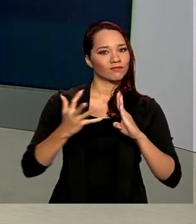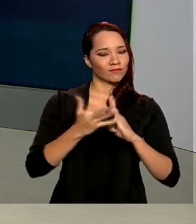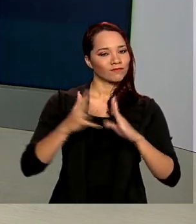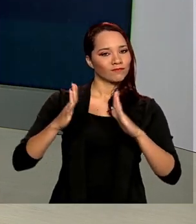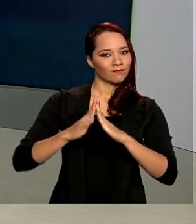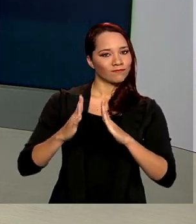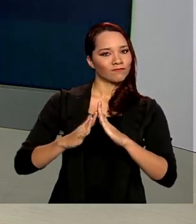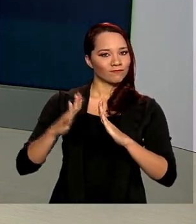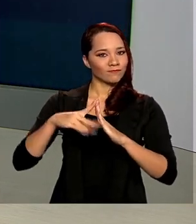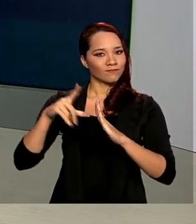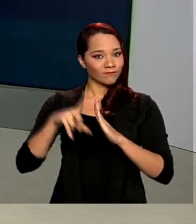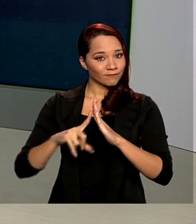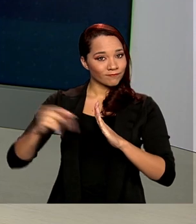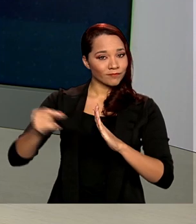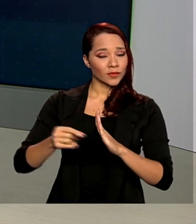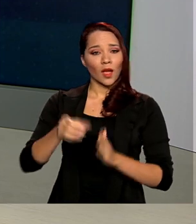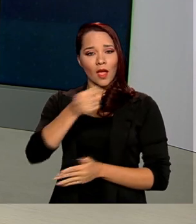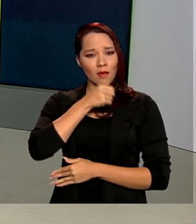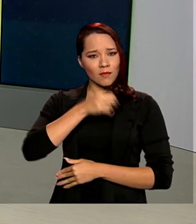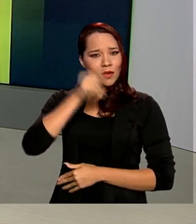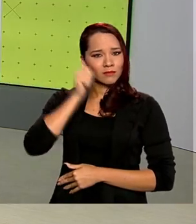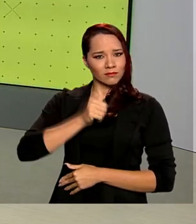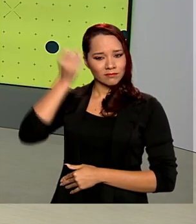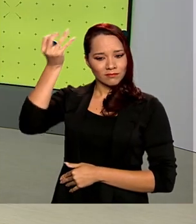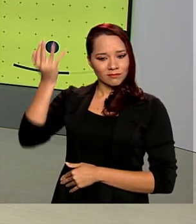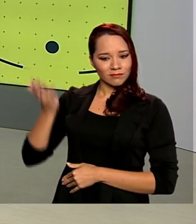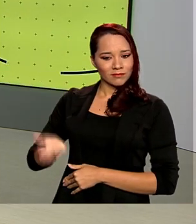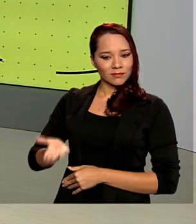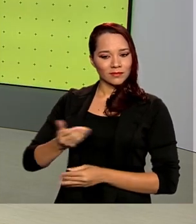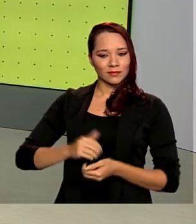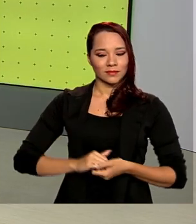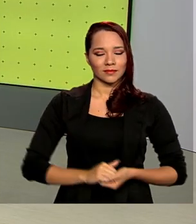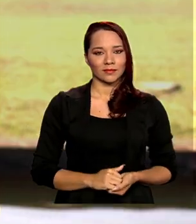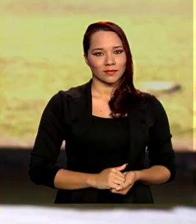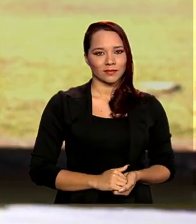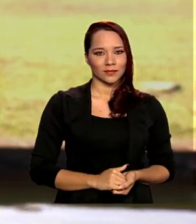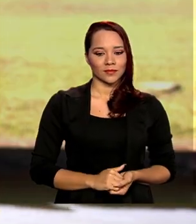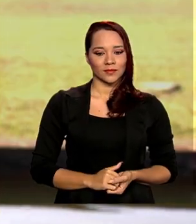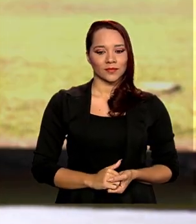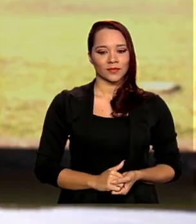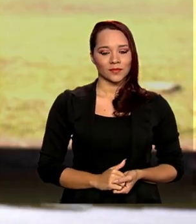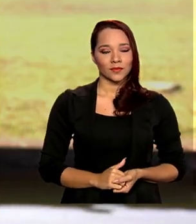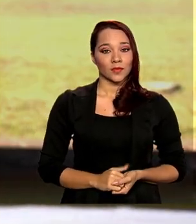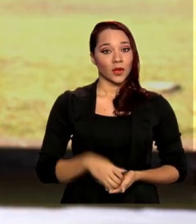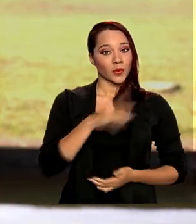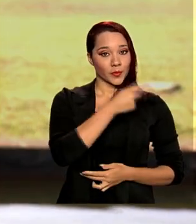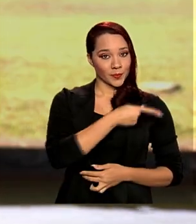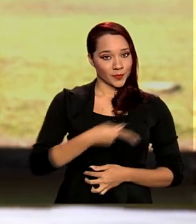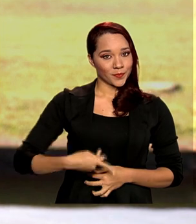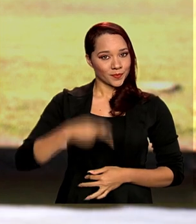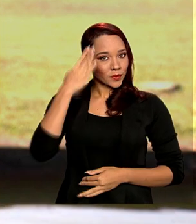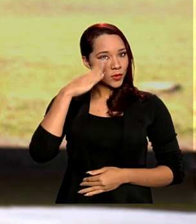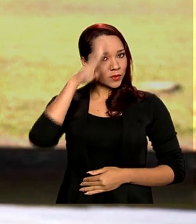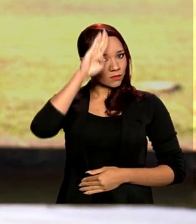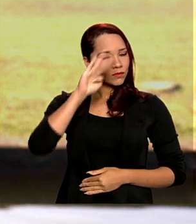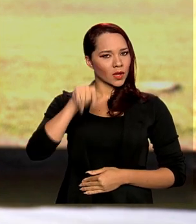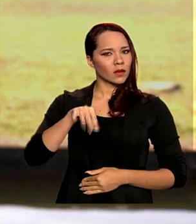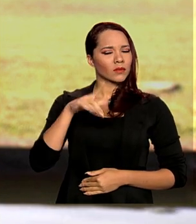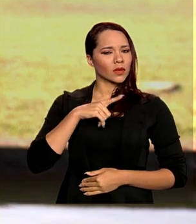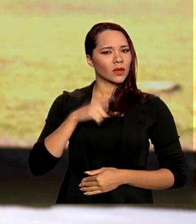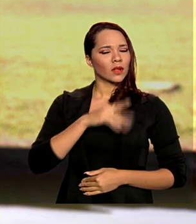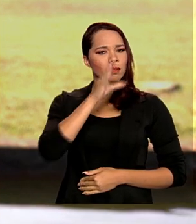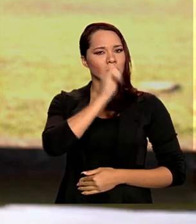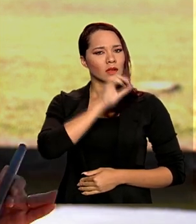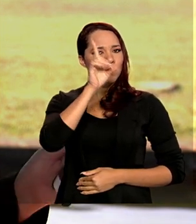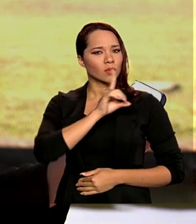residência oficial. A repórter Márcia Fernandes tem as informações. O presidente Jair Bolsonaro passou o último